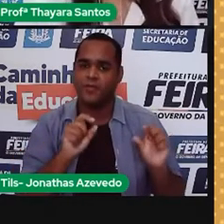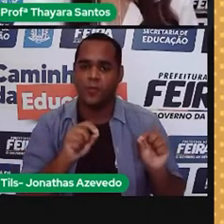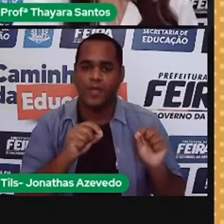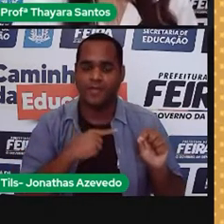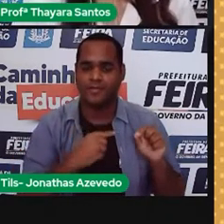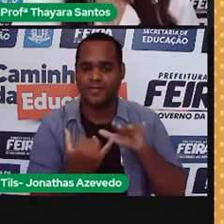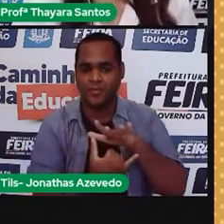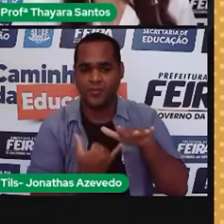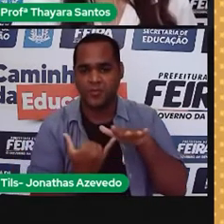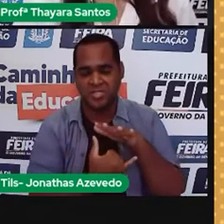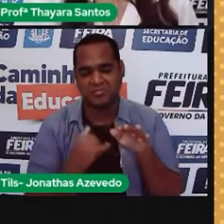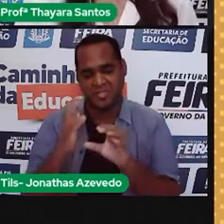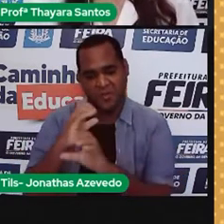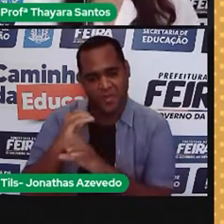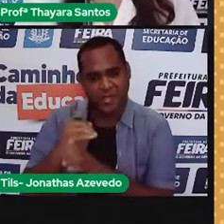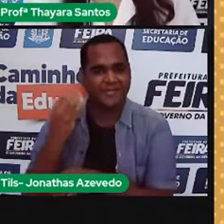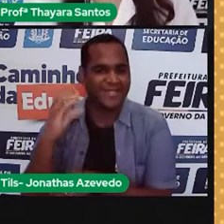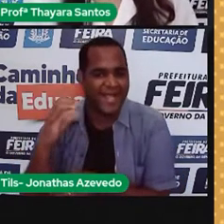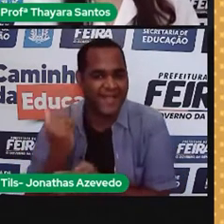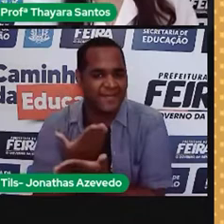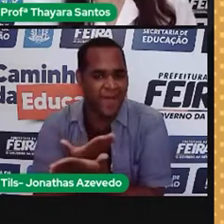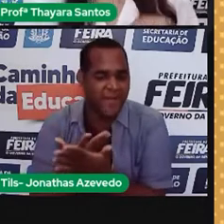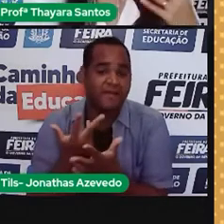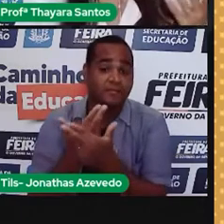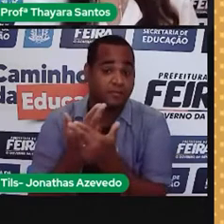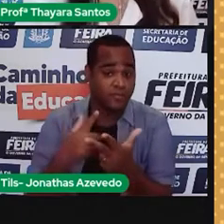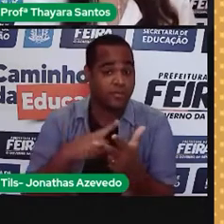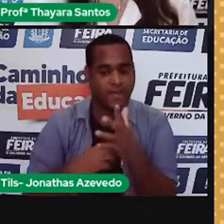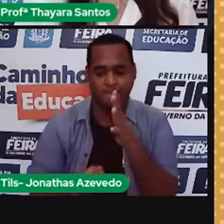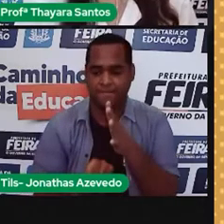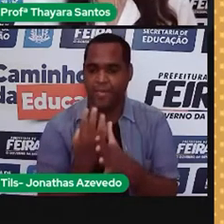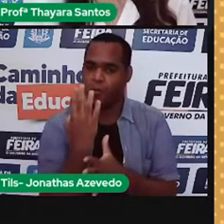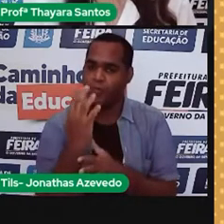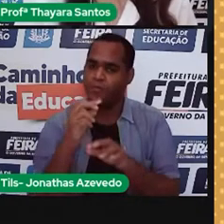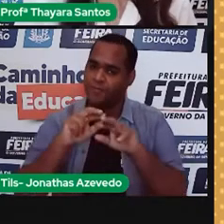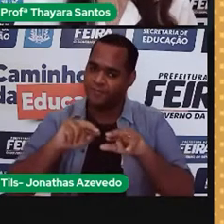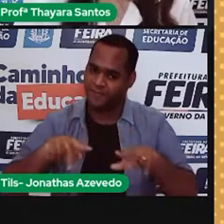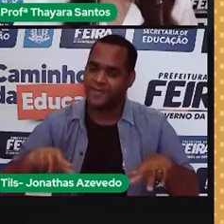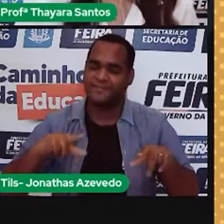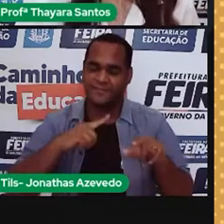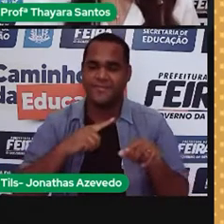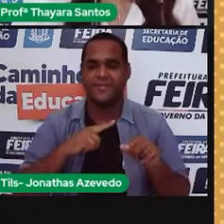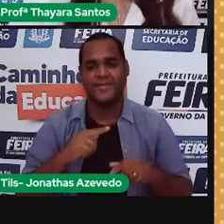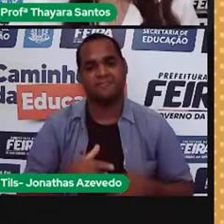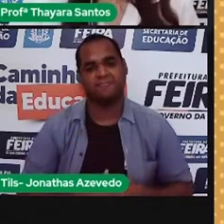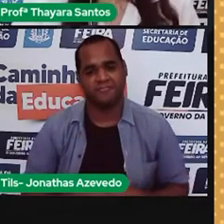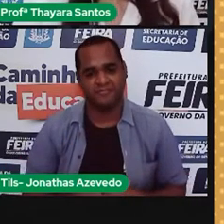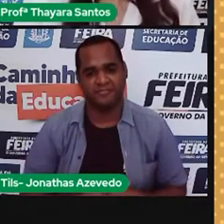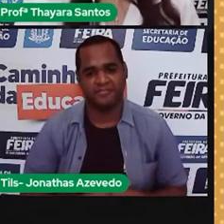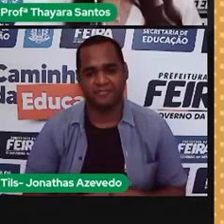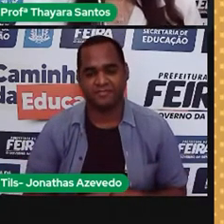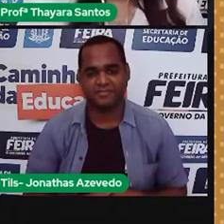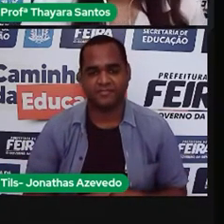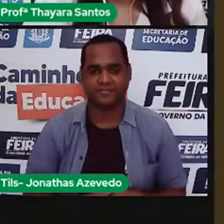são encontrados diretamente na natureza, eles são produzidos na indústria ou nos laboratórios.